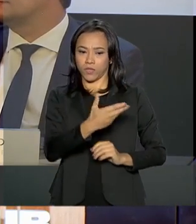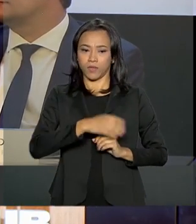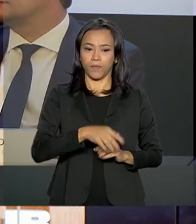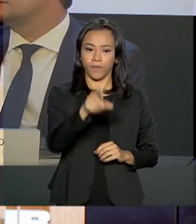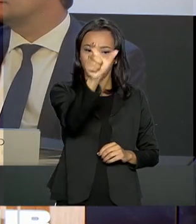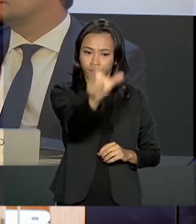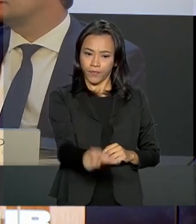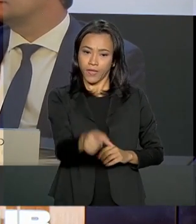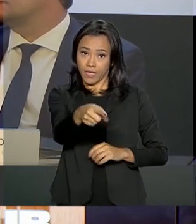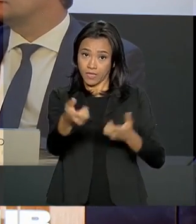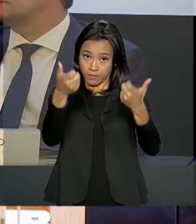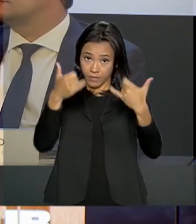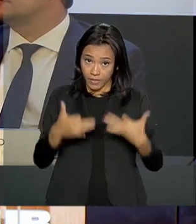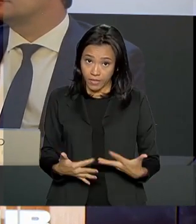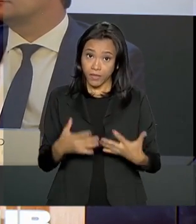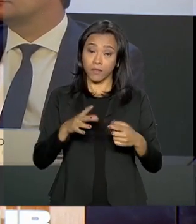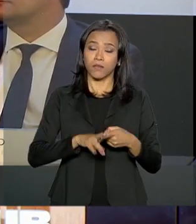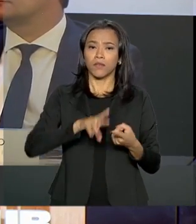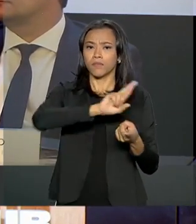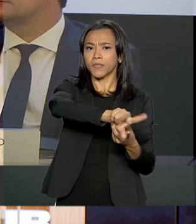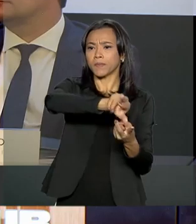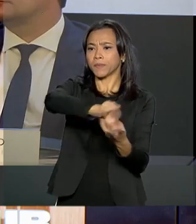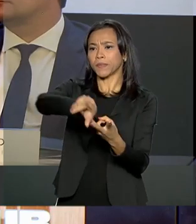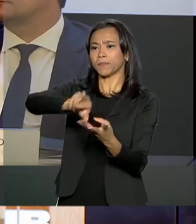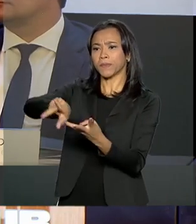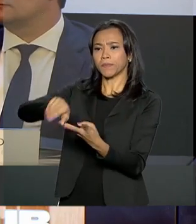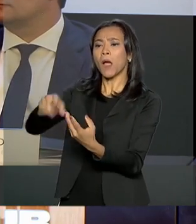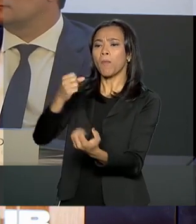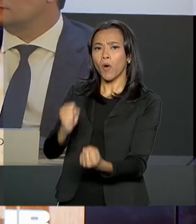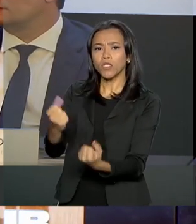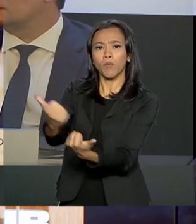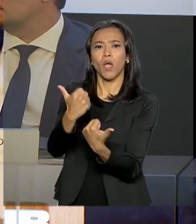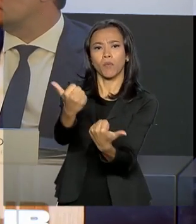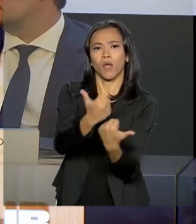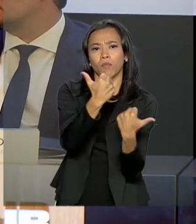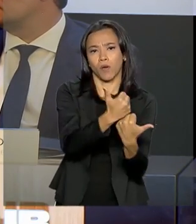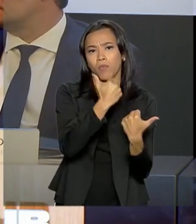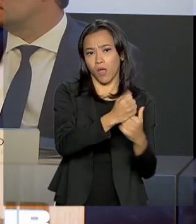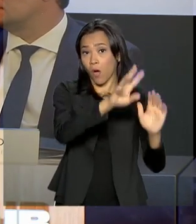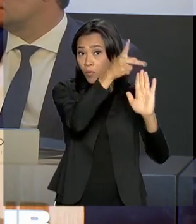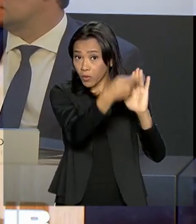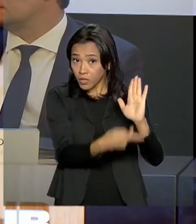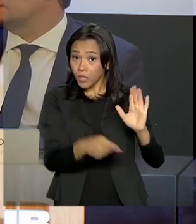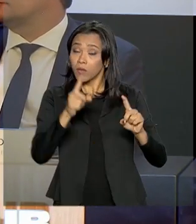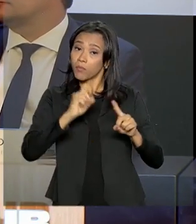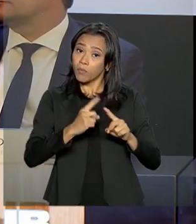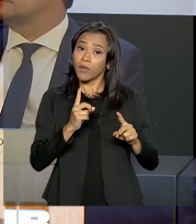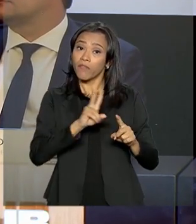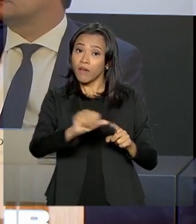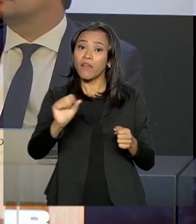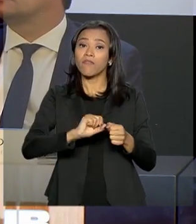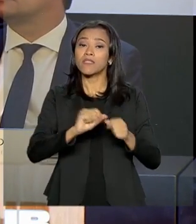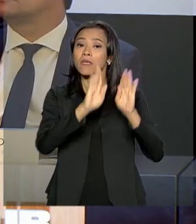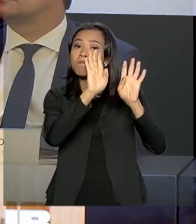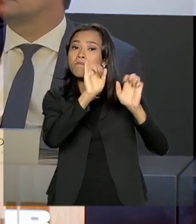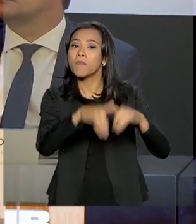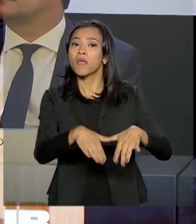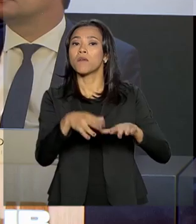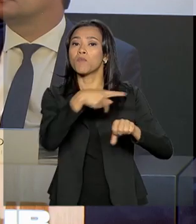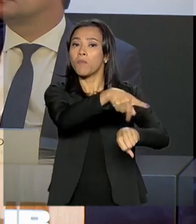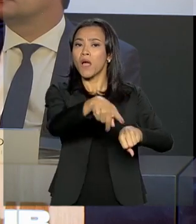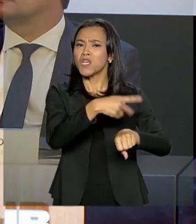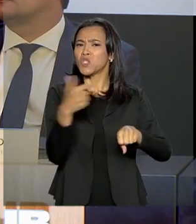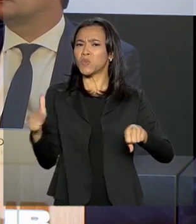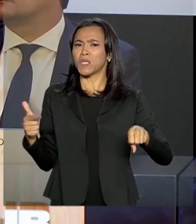políticas podem apoiá-las, porque elas fazem bem para o país e, portanto, não há nenhum compromisso nem